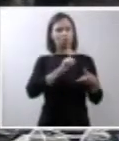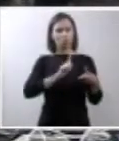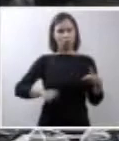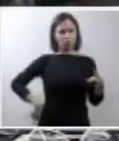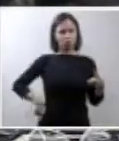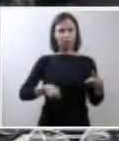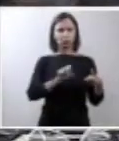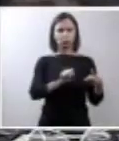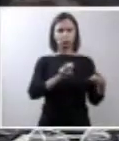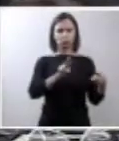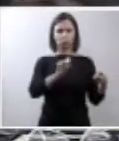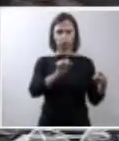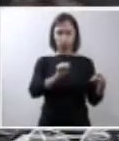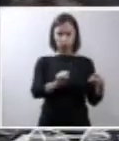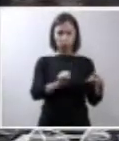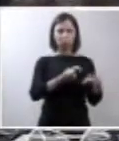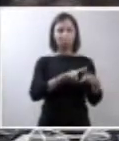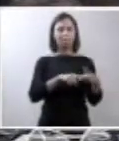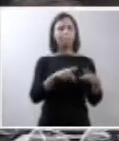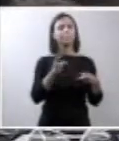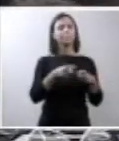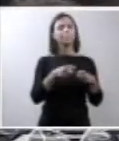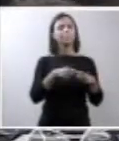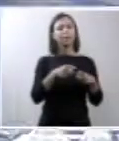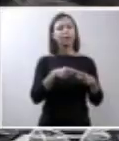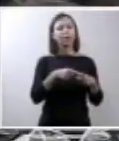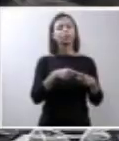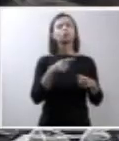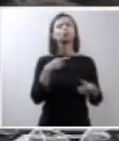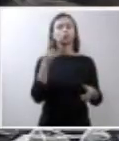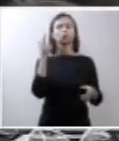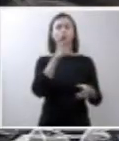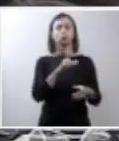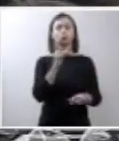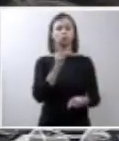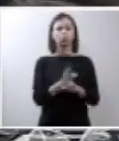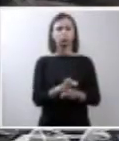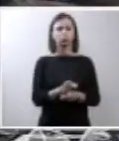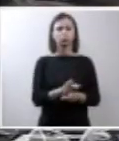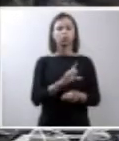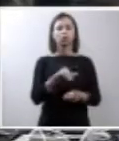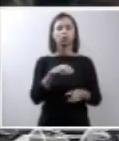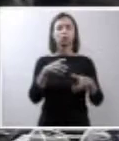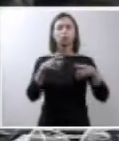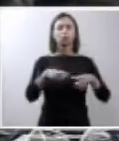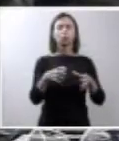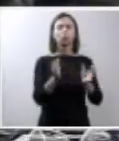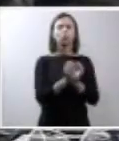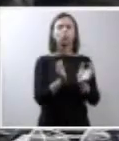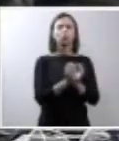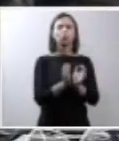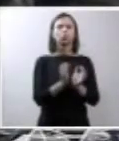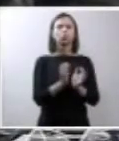procurei o SUS com os médicos que era do setor de